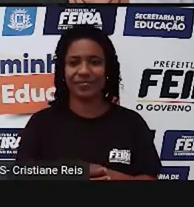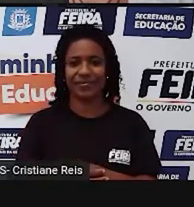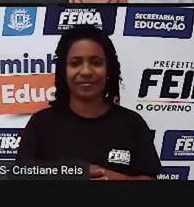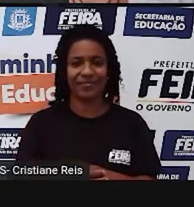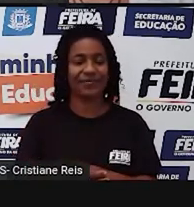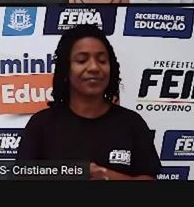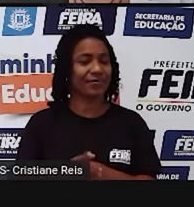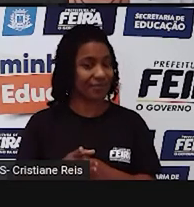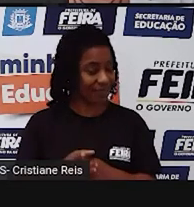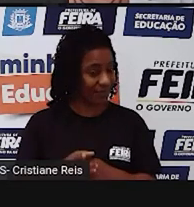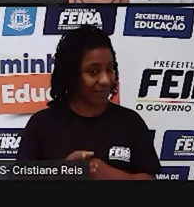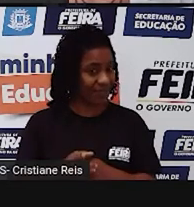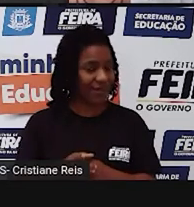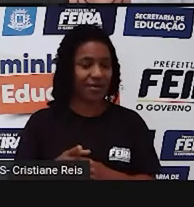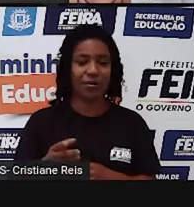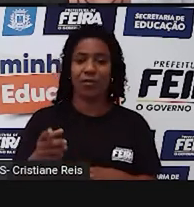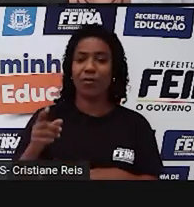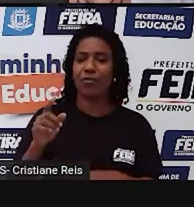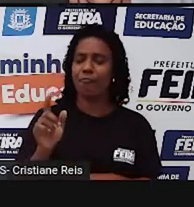Passado do verbo gritar.